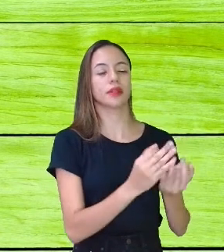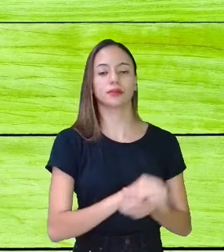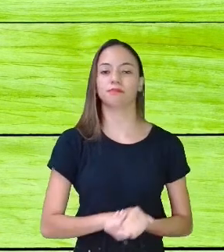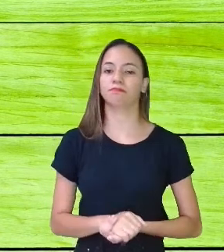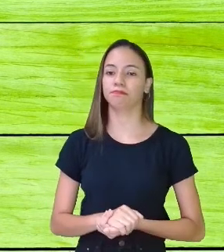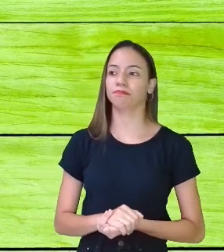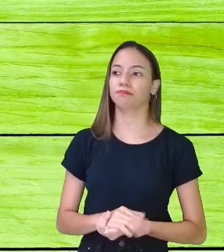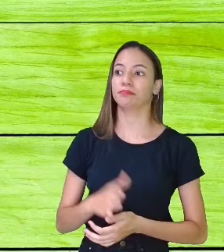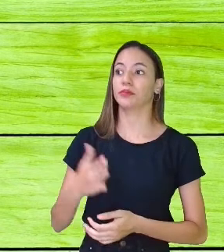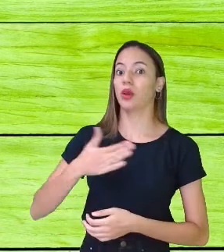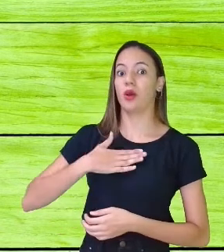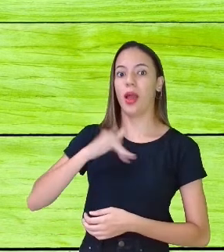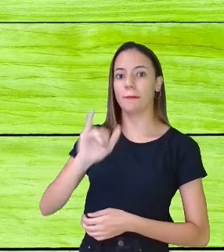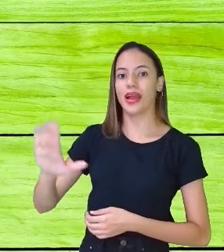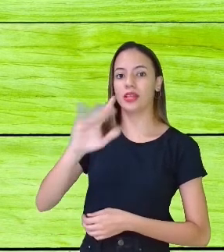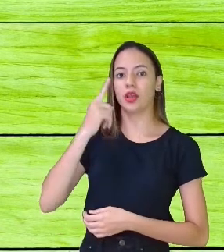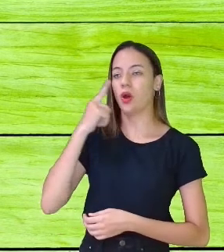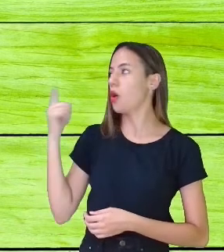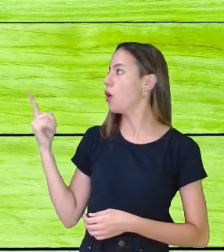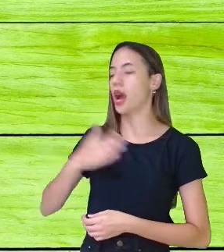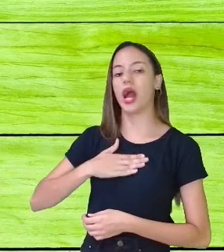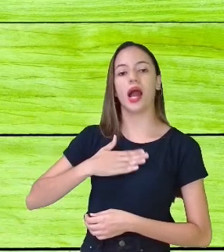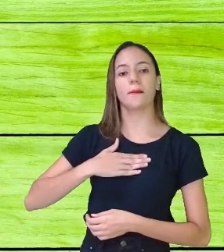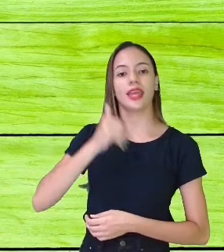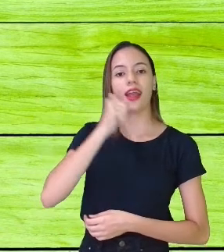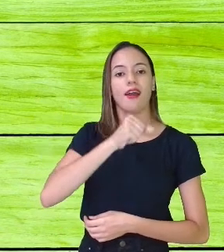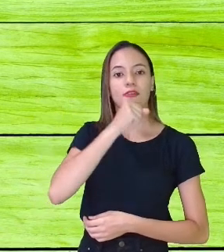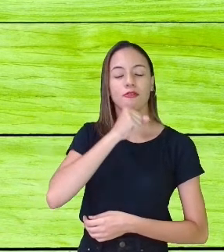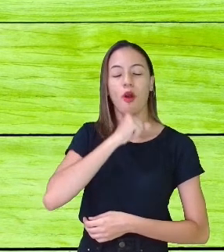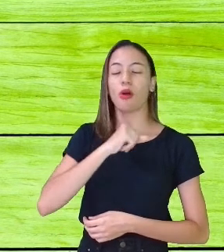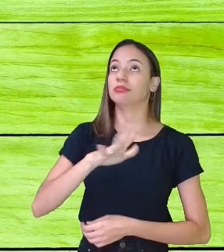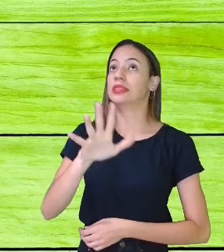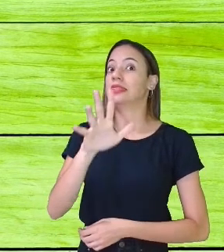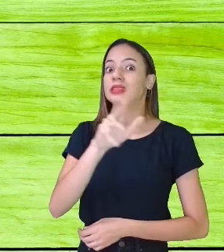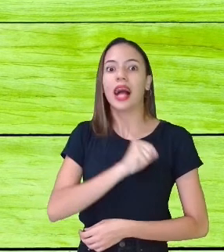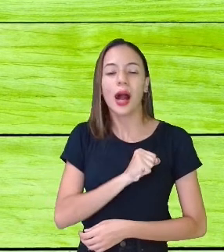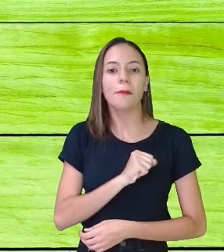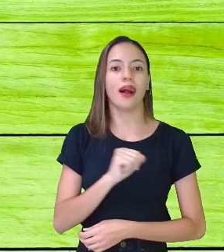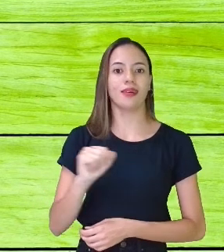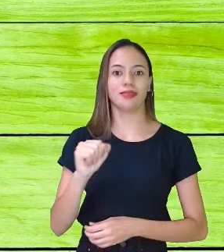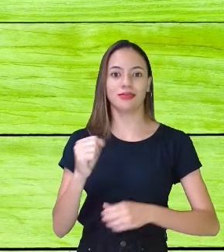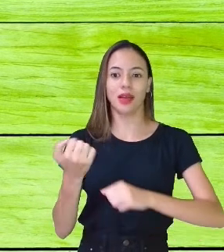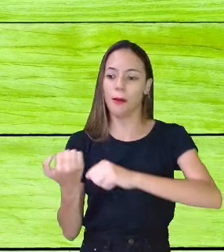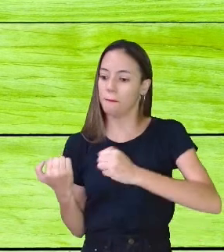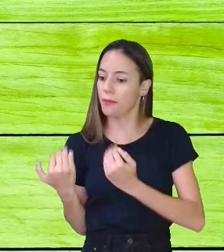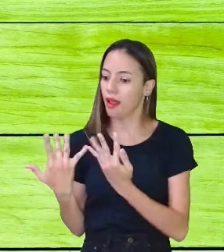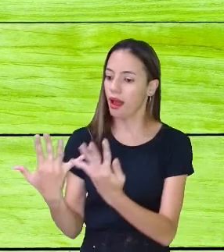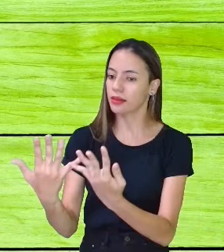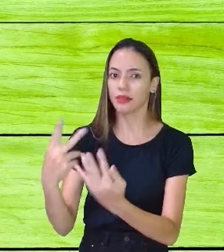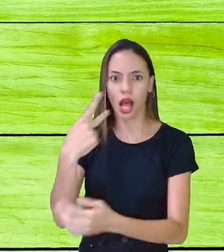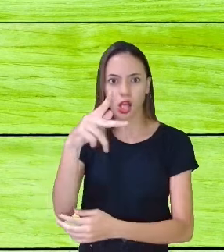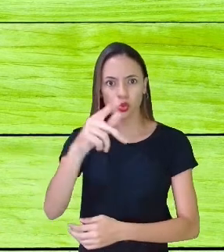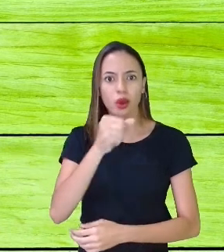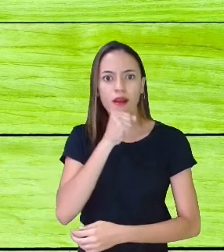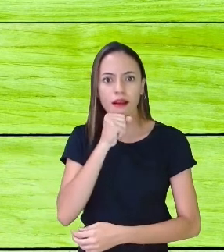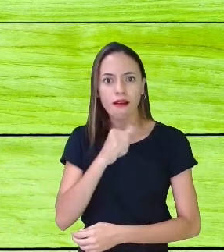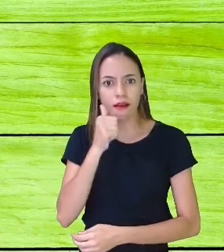avó, que está aqui ao centro, né, ela ama planta. E aí, a sua avó também tem plantas em casa?